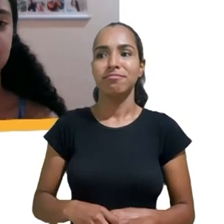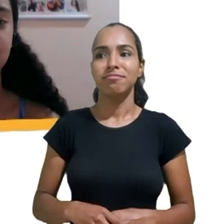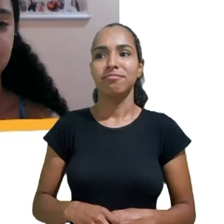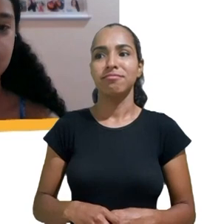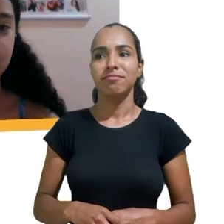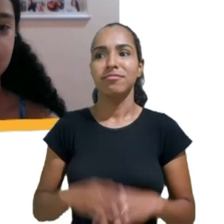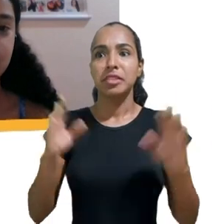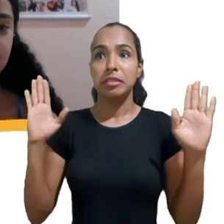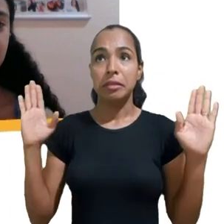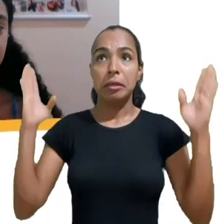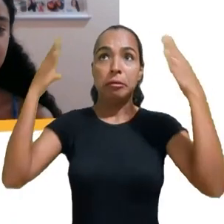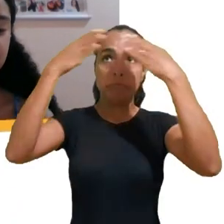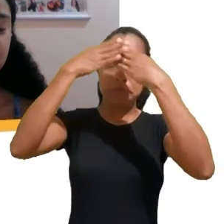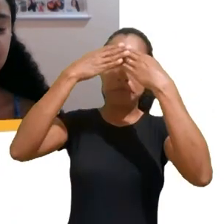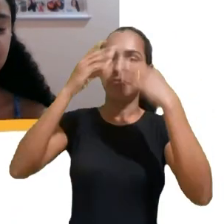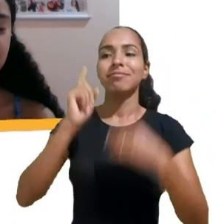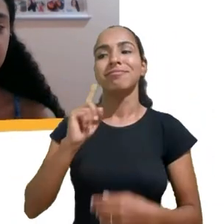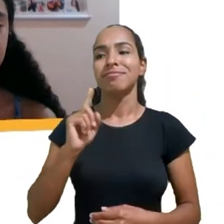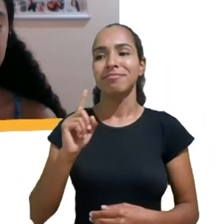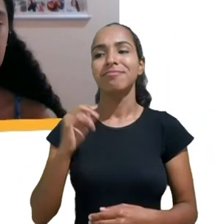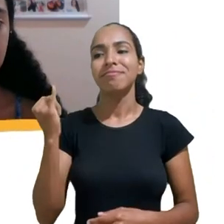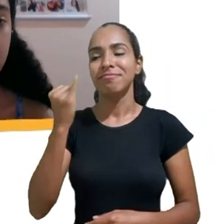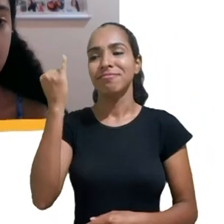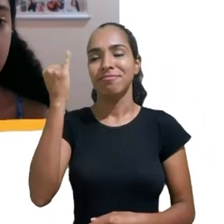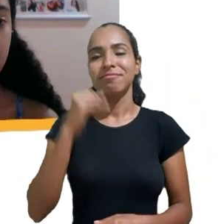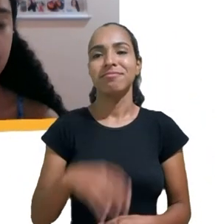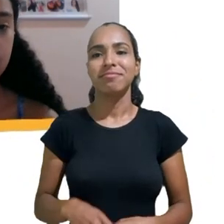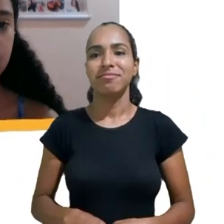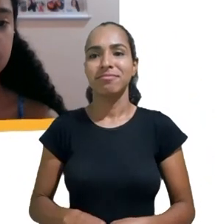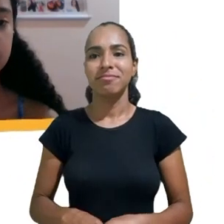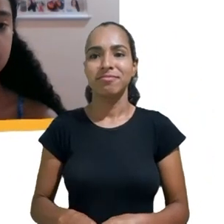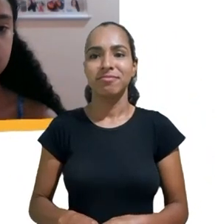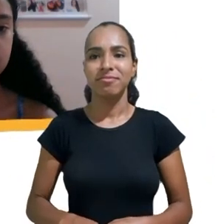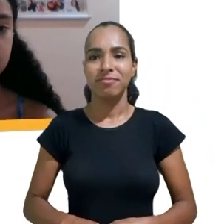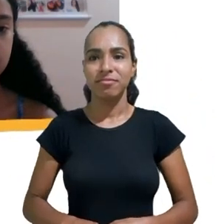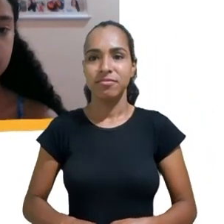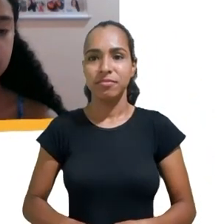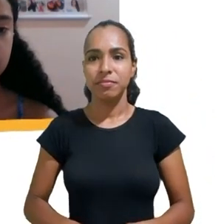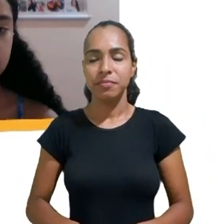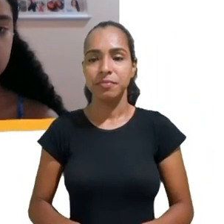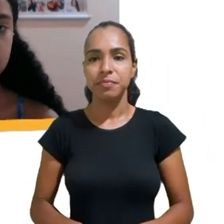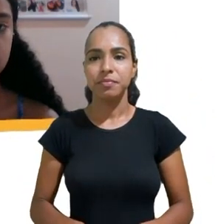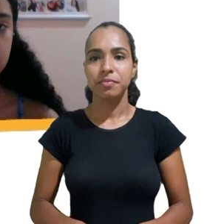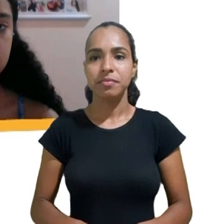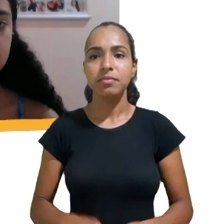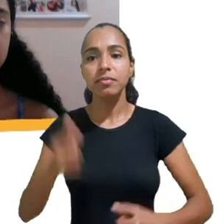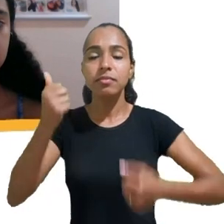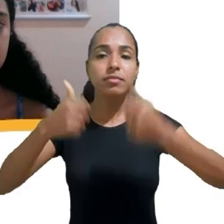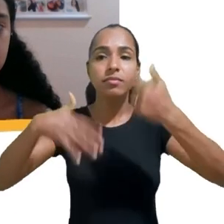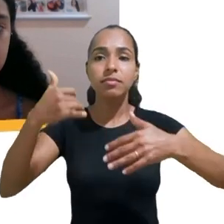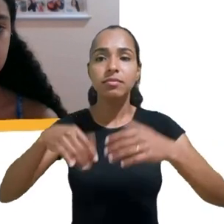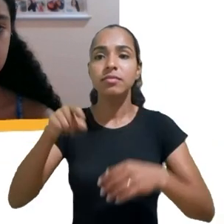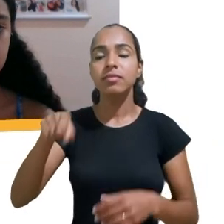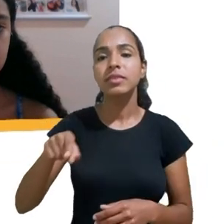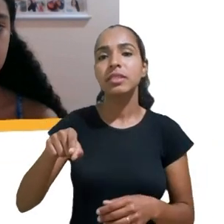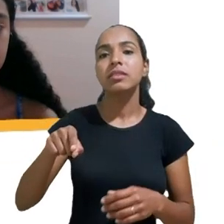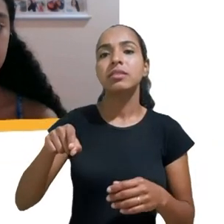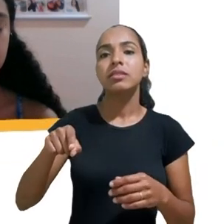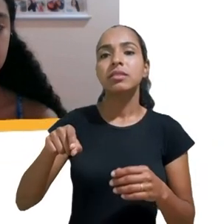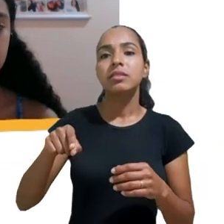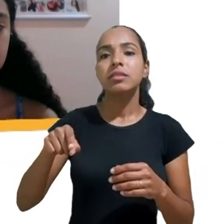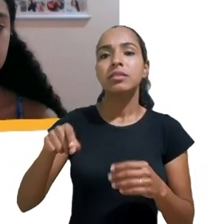para a gente. Bom, agora que a gente já falou um pouco sobre formatos de publicidade infantil, sobre coleta de dados e sobre esses